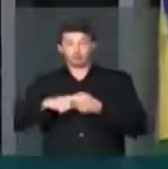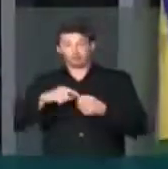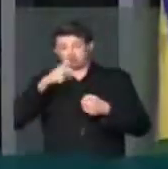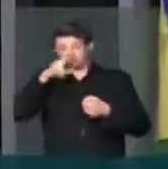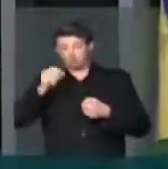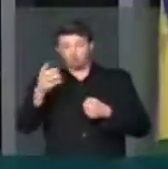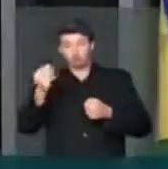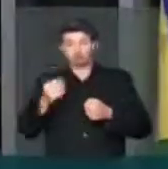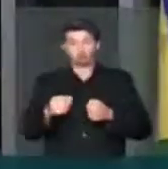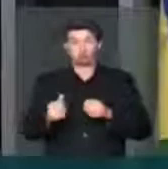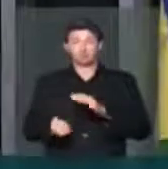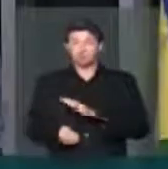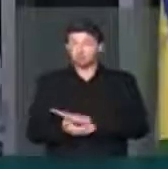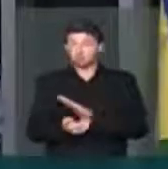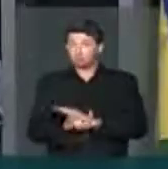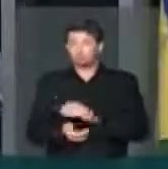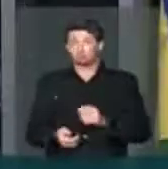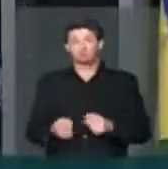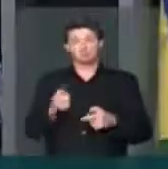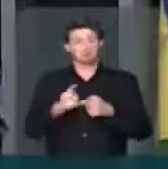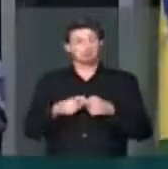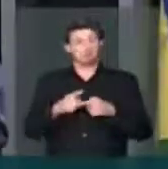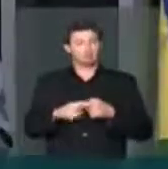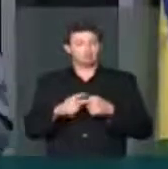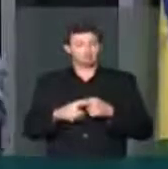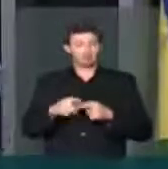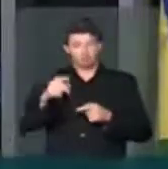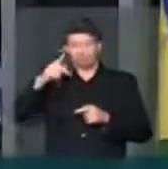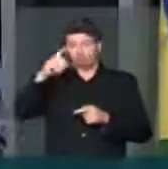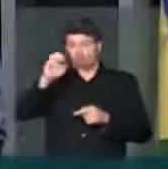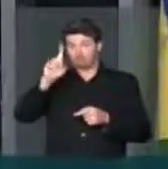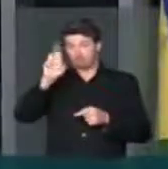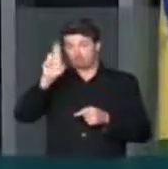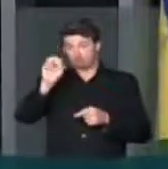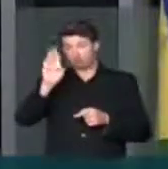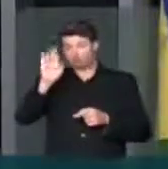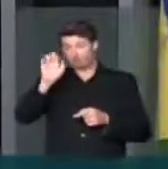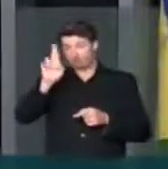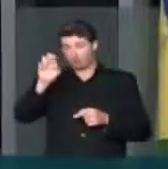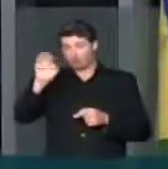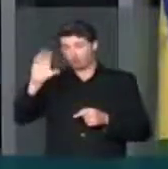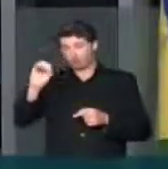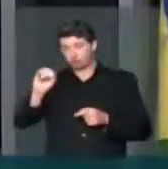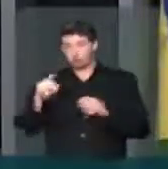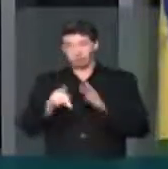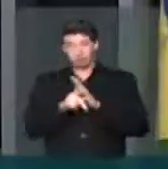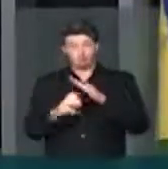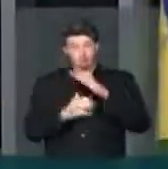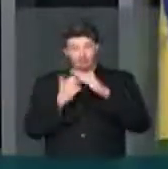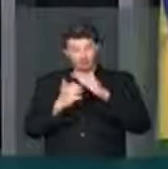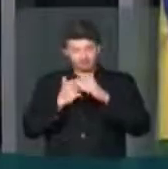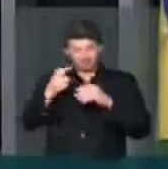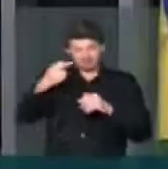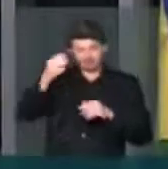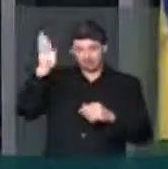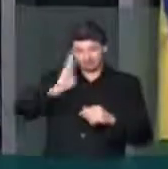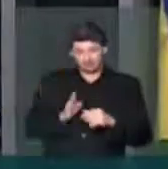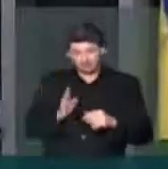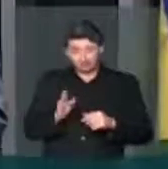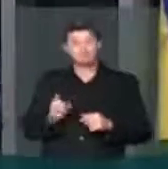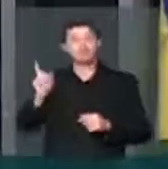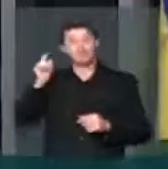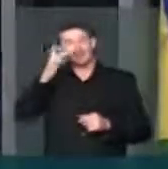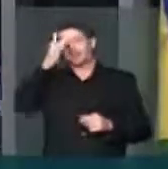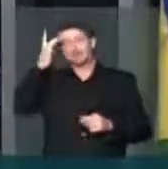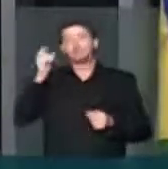imensa com a corrupção, porque o senhor Pedro Barusco, diretor da Sete Brasil, é simplesmente a pessoa